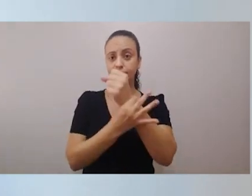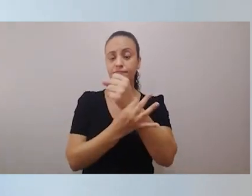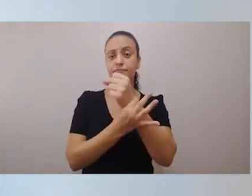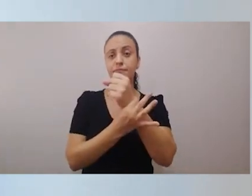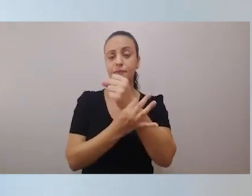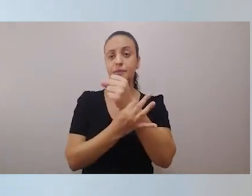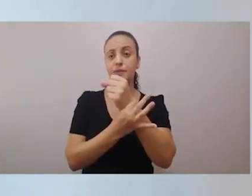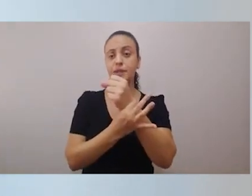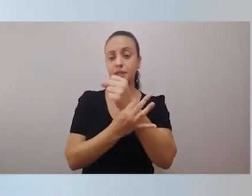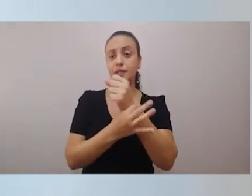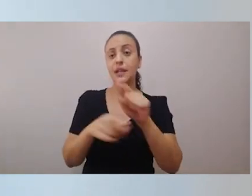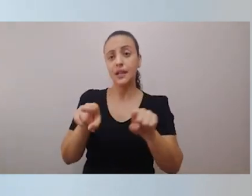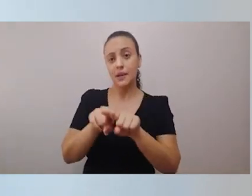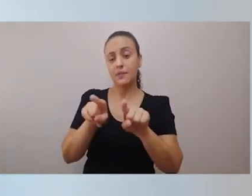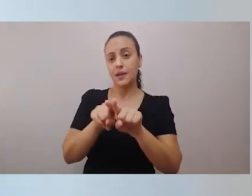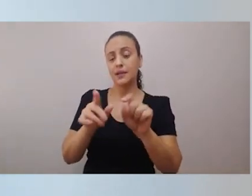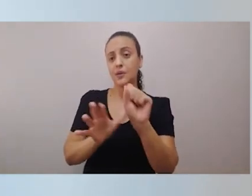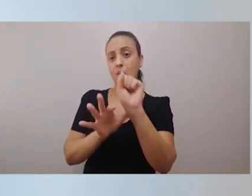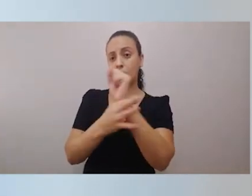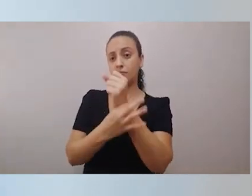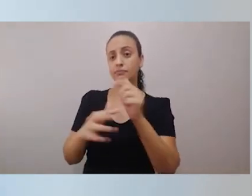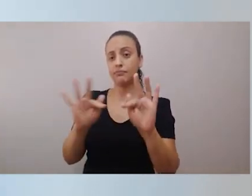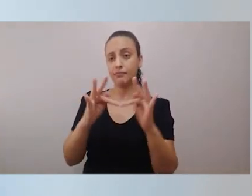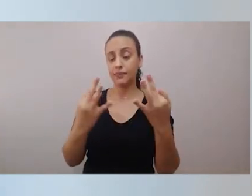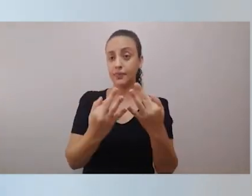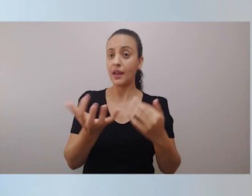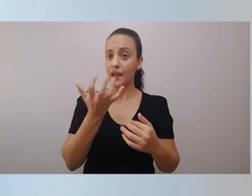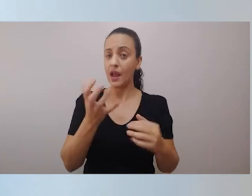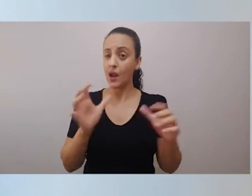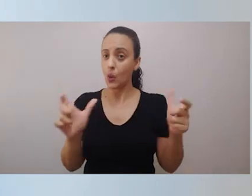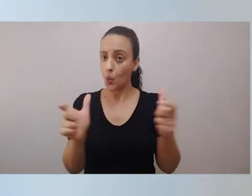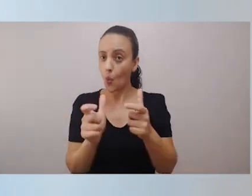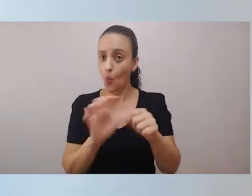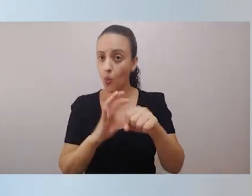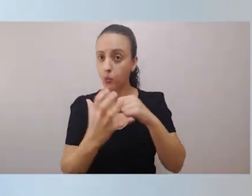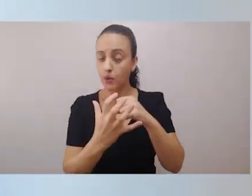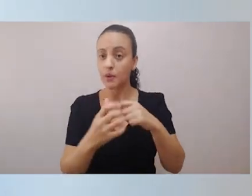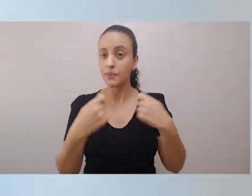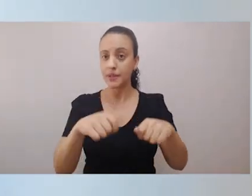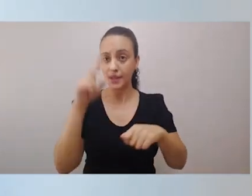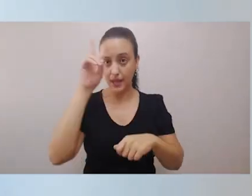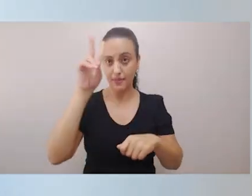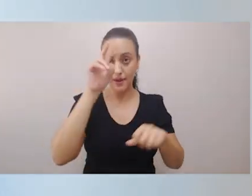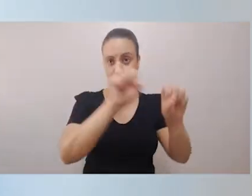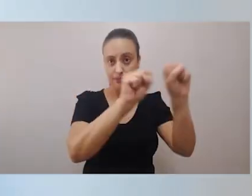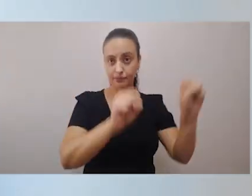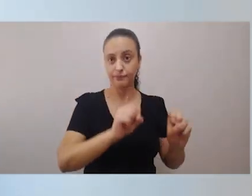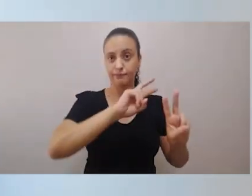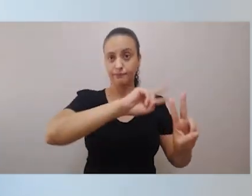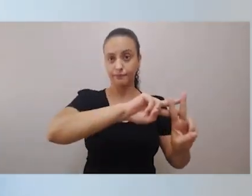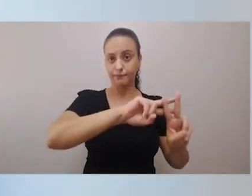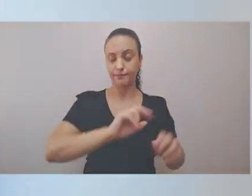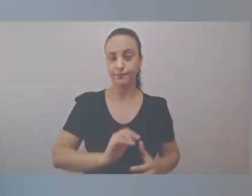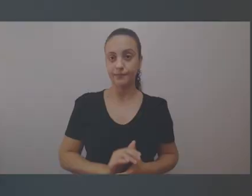a sua segurança e a de seus familiares. Se queremos diminuir o coronavírus, não podemos esquecer o sistema penitenciário. dos dos